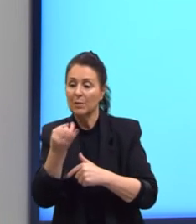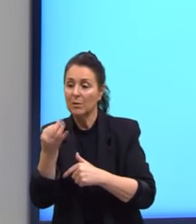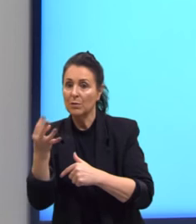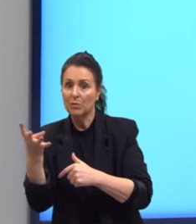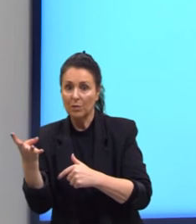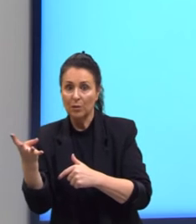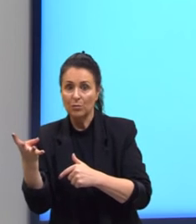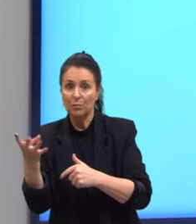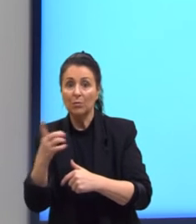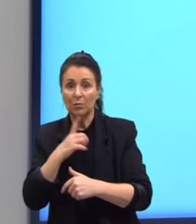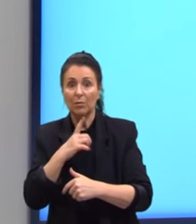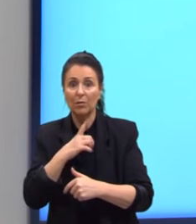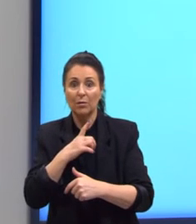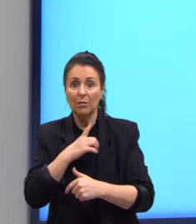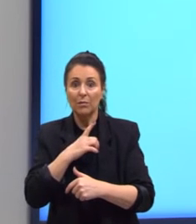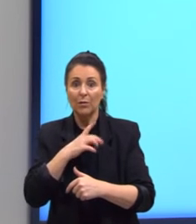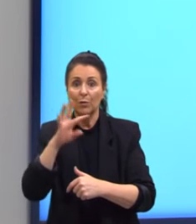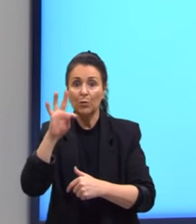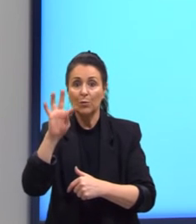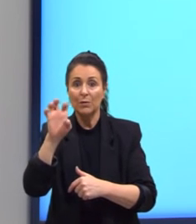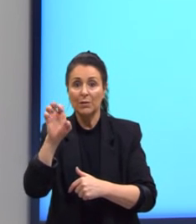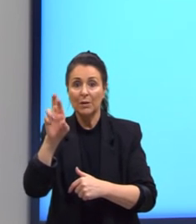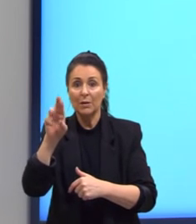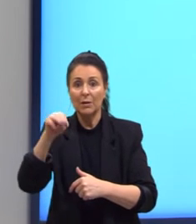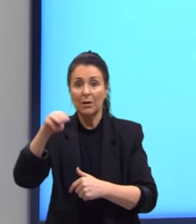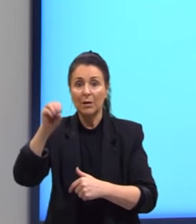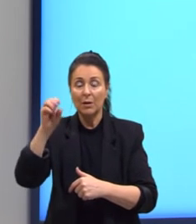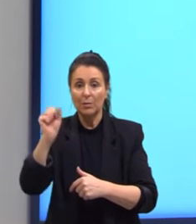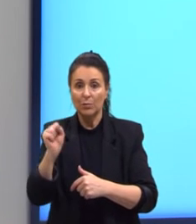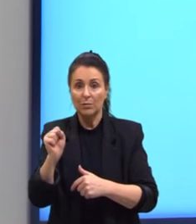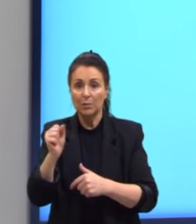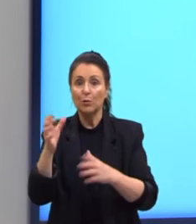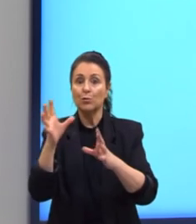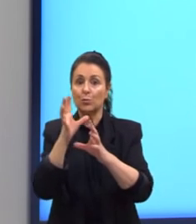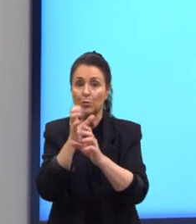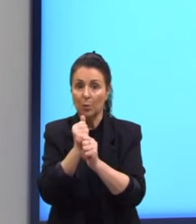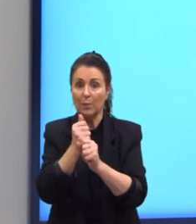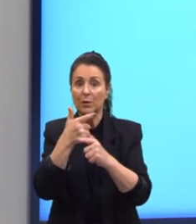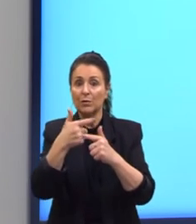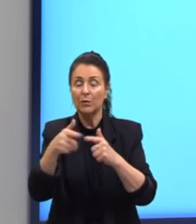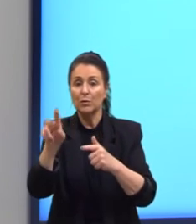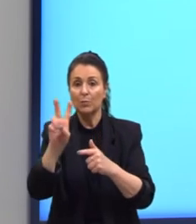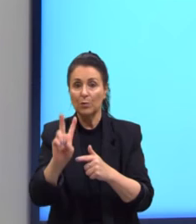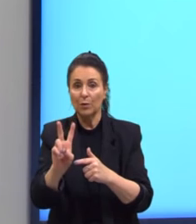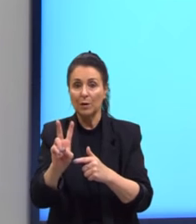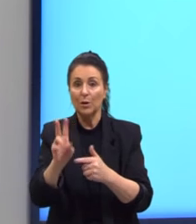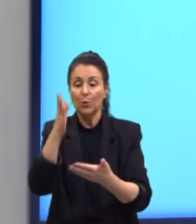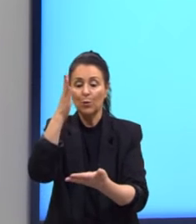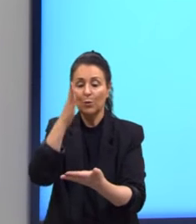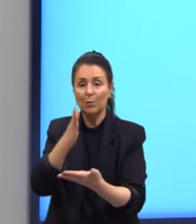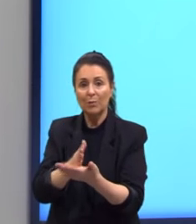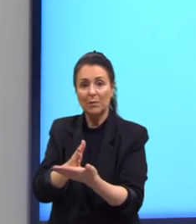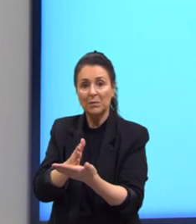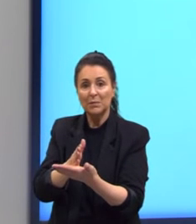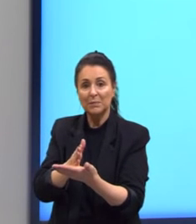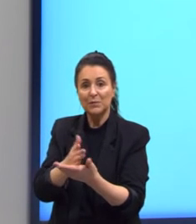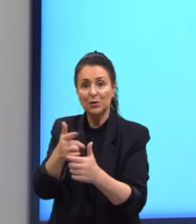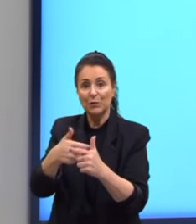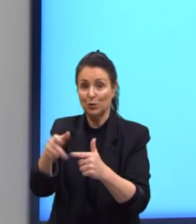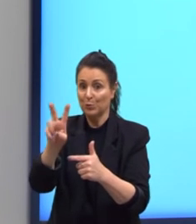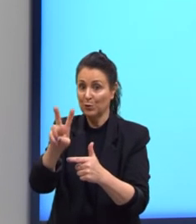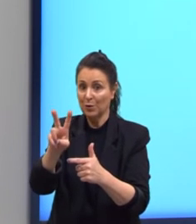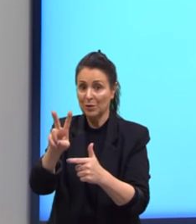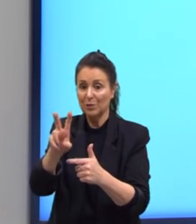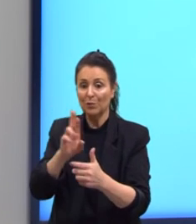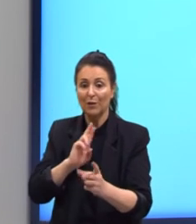termos aqui nós somamos dois termos dividimos por dois resulta o termo do meio. Aqui também